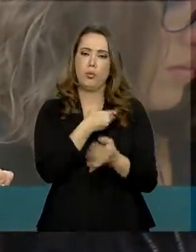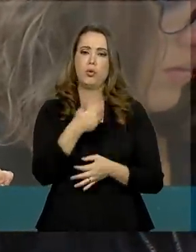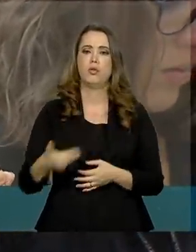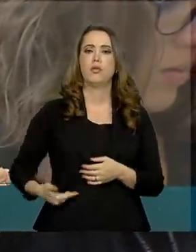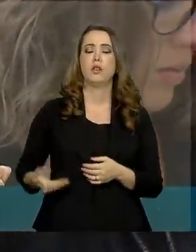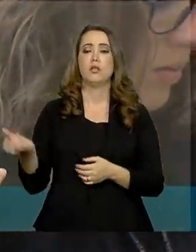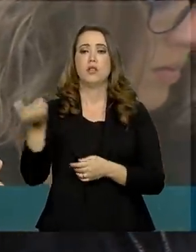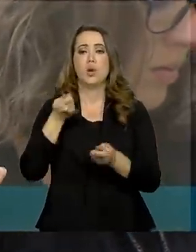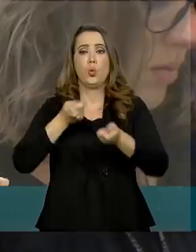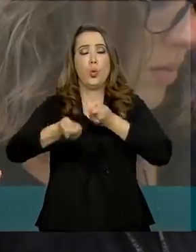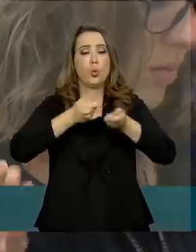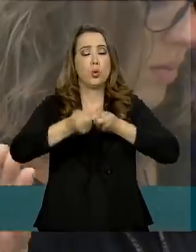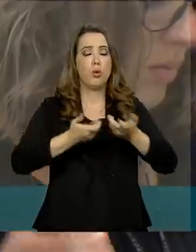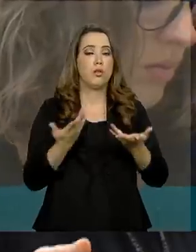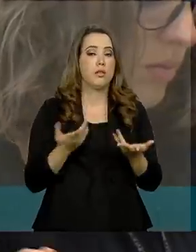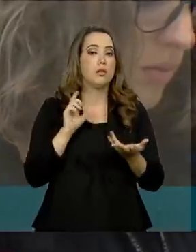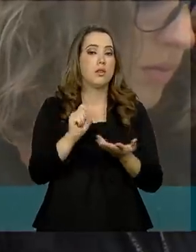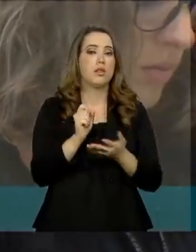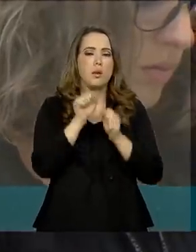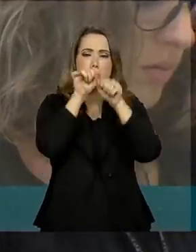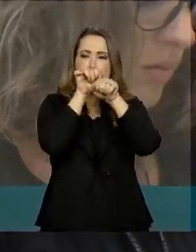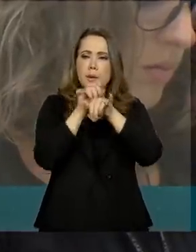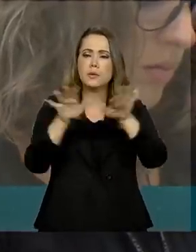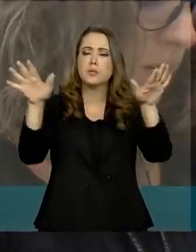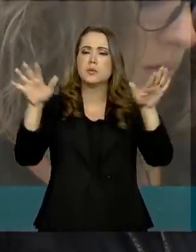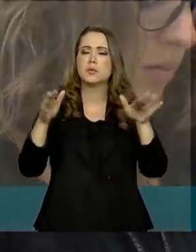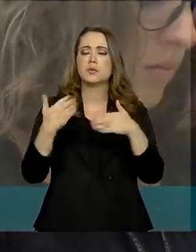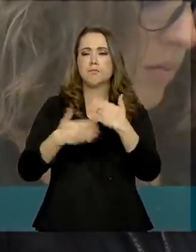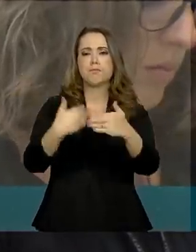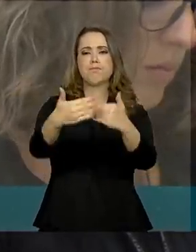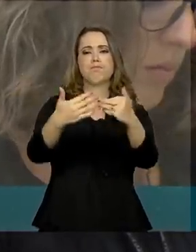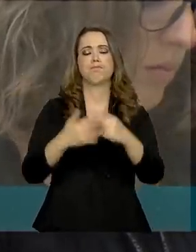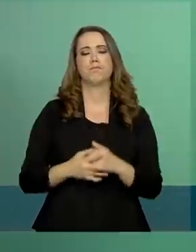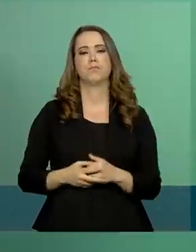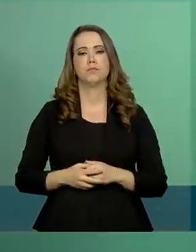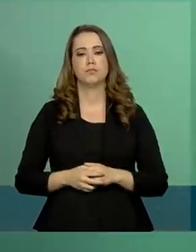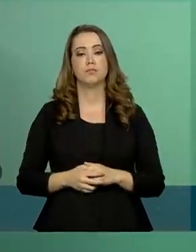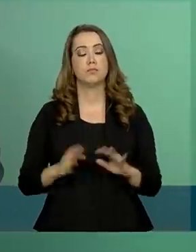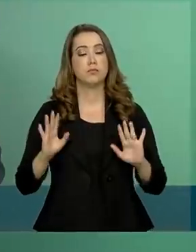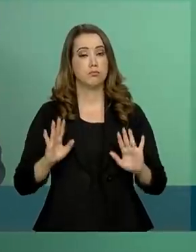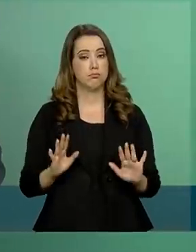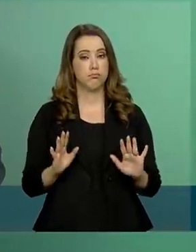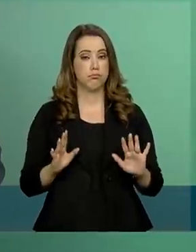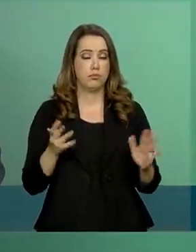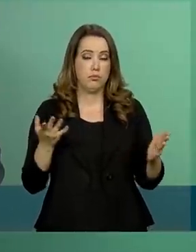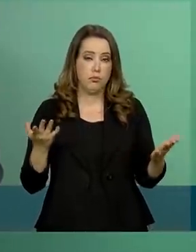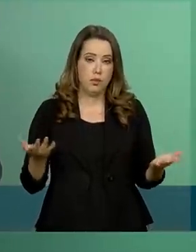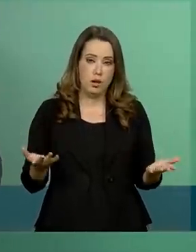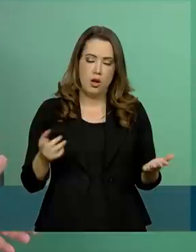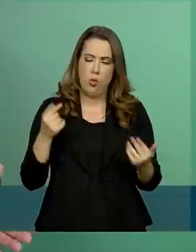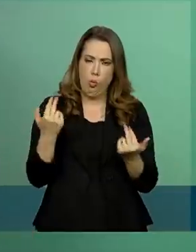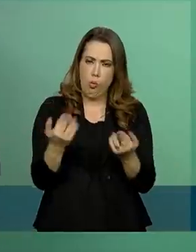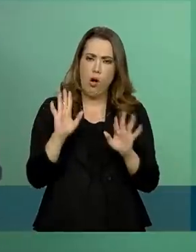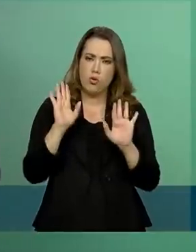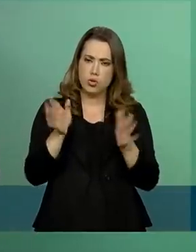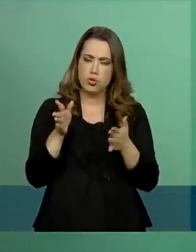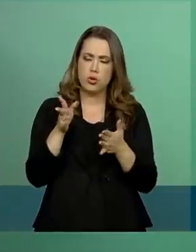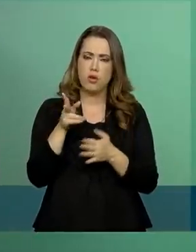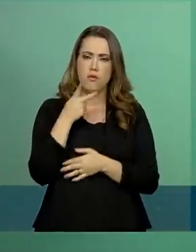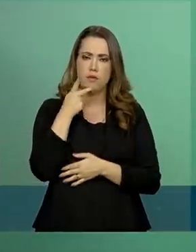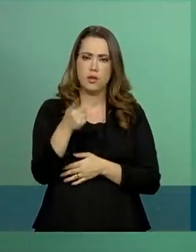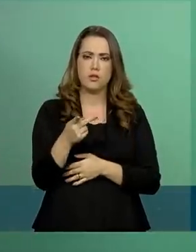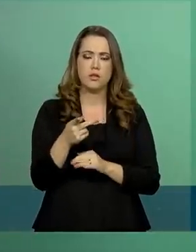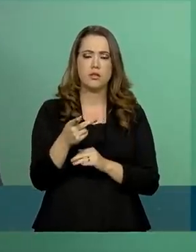controlar essas publicidades daqui por diante? De forma semelhante àquela que eu já